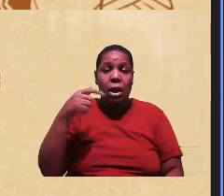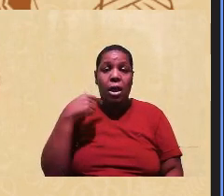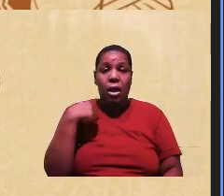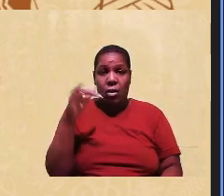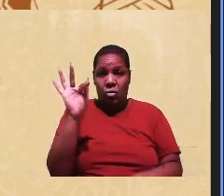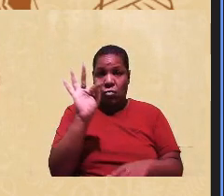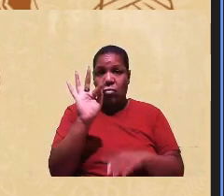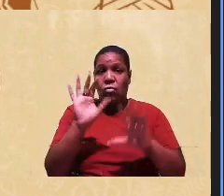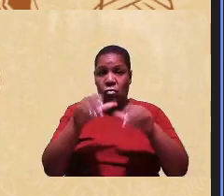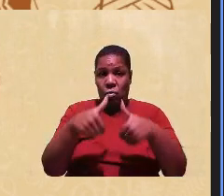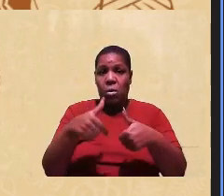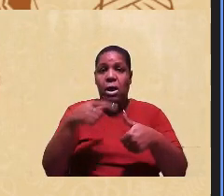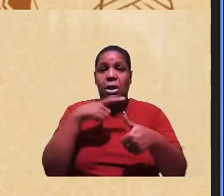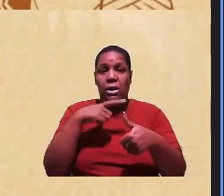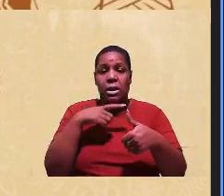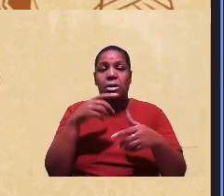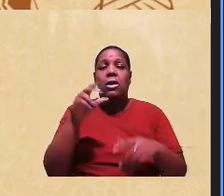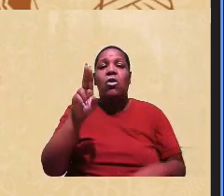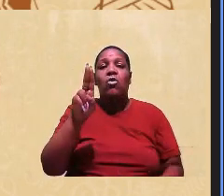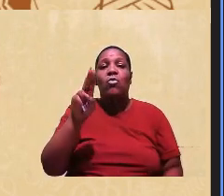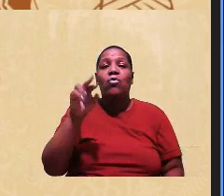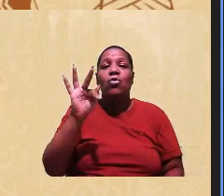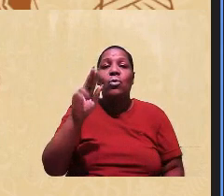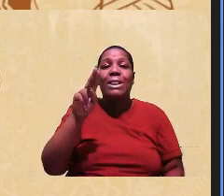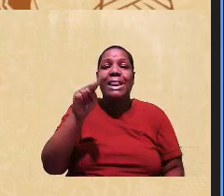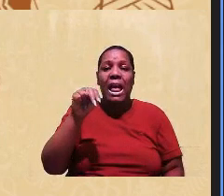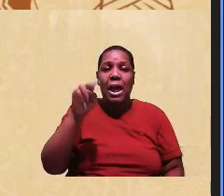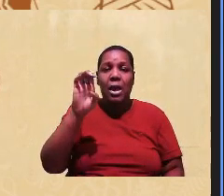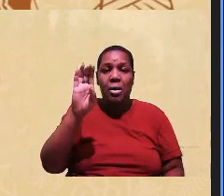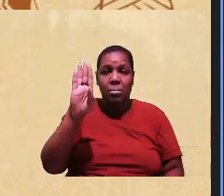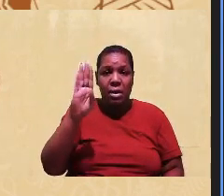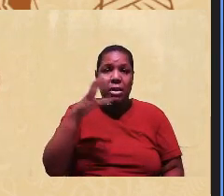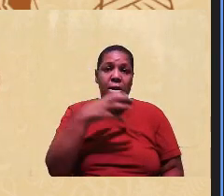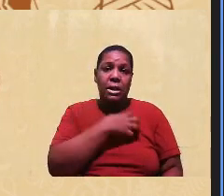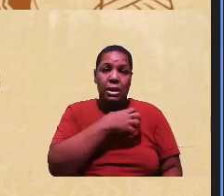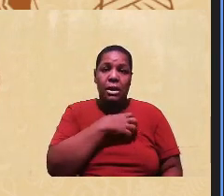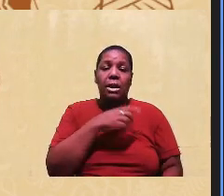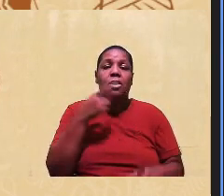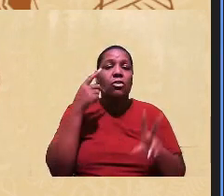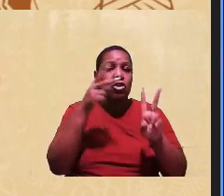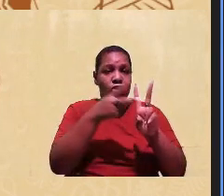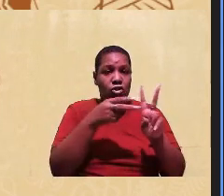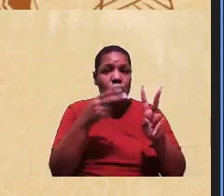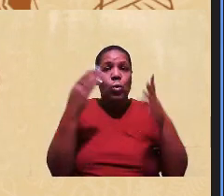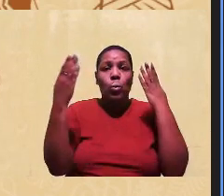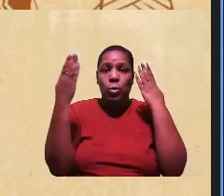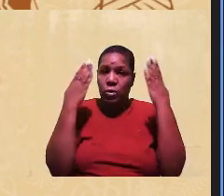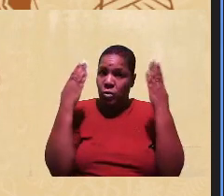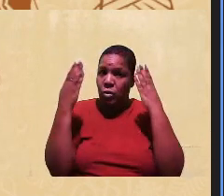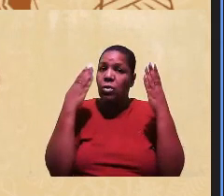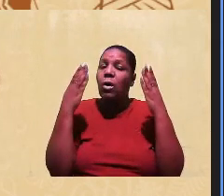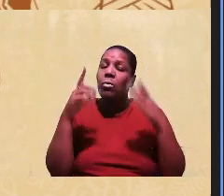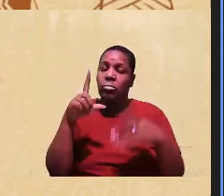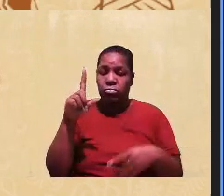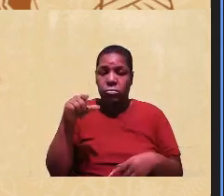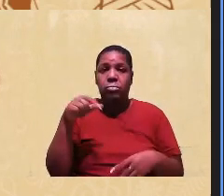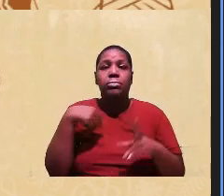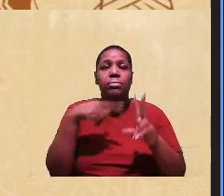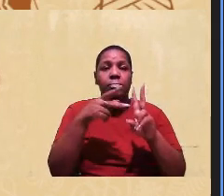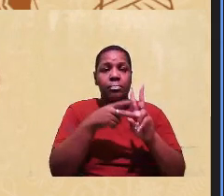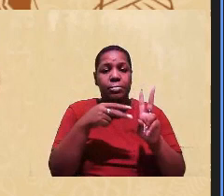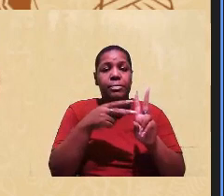Bahia, UNEB, membro da Articulação Brasileira de Indígenas, psicólogos e psicólogas, a BIPSE,